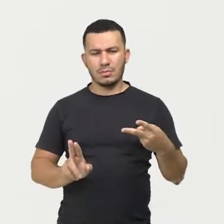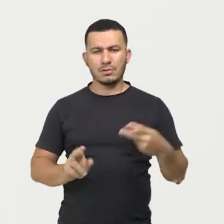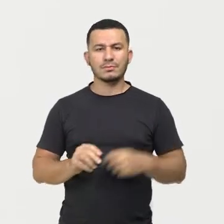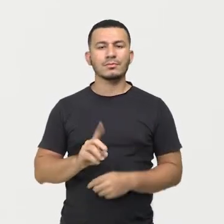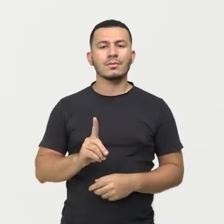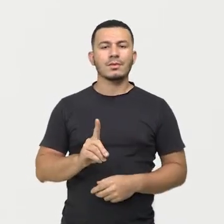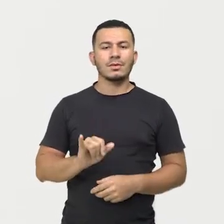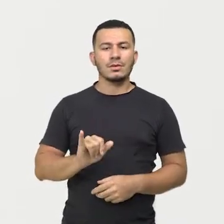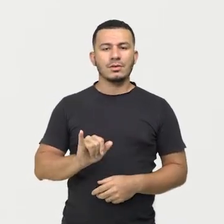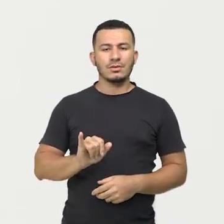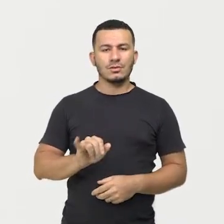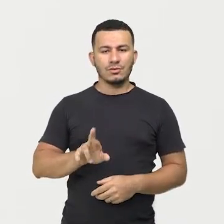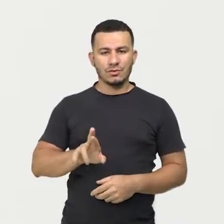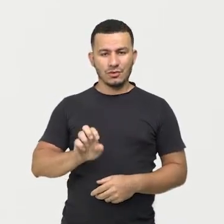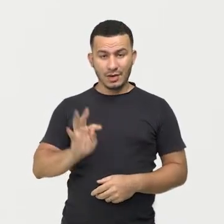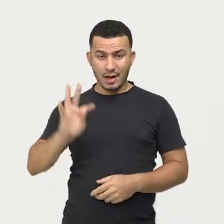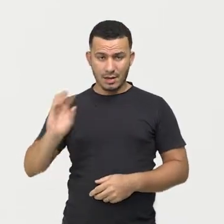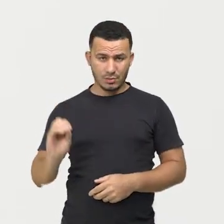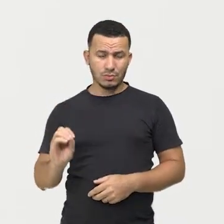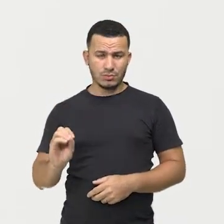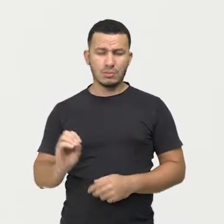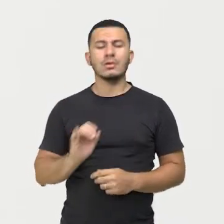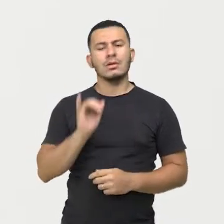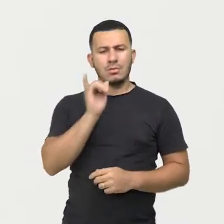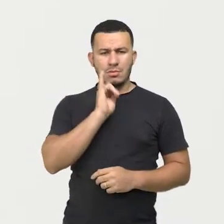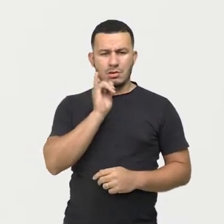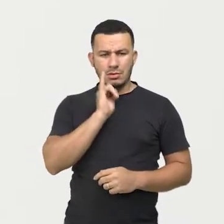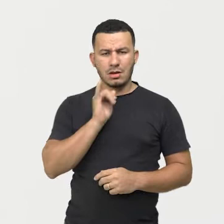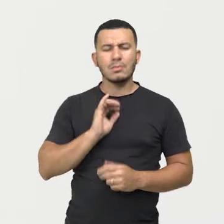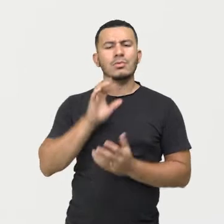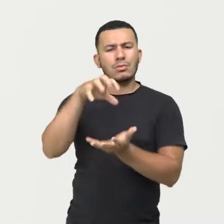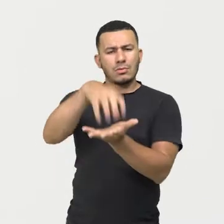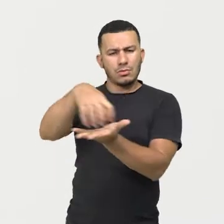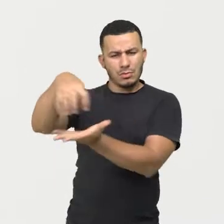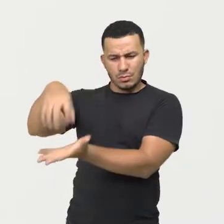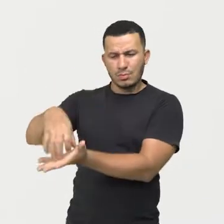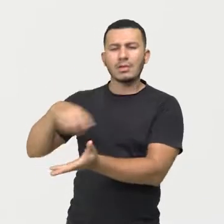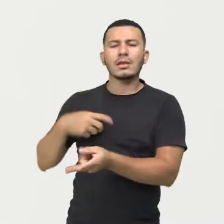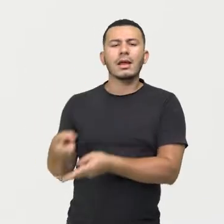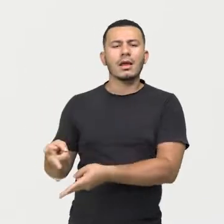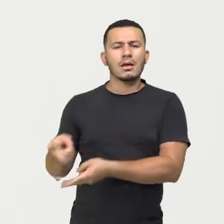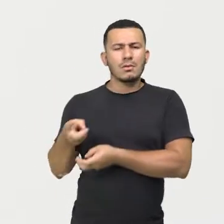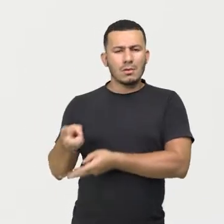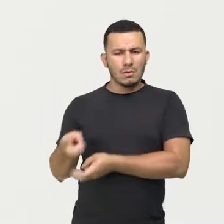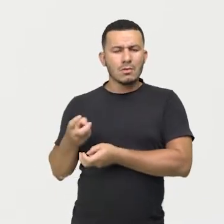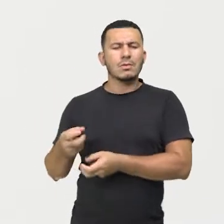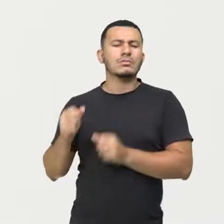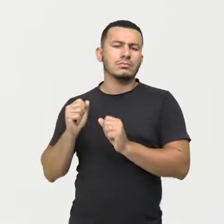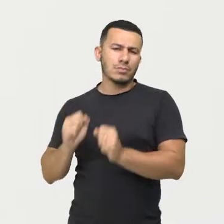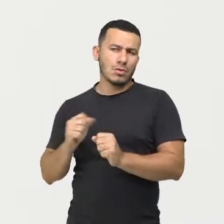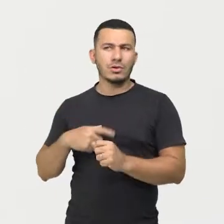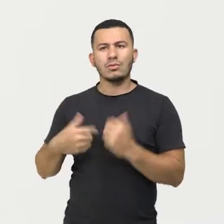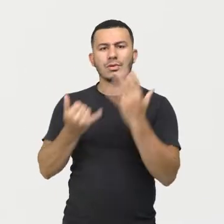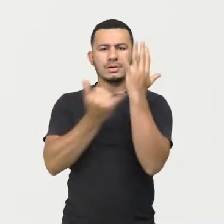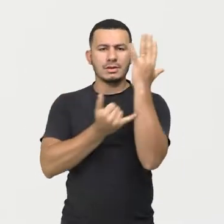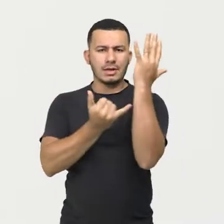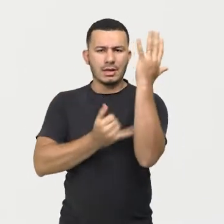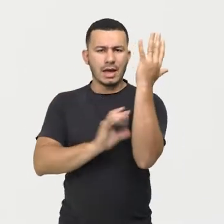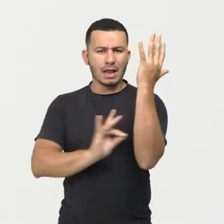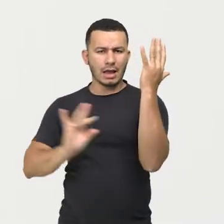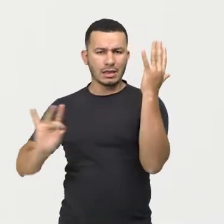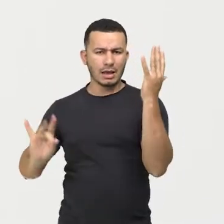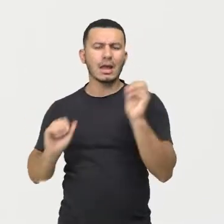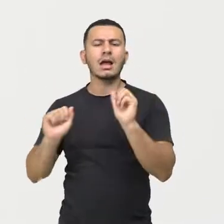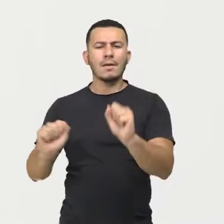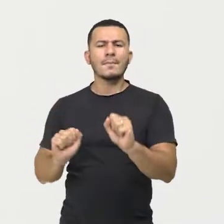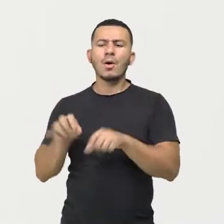direto. Por exemplo, lá as unidades extrativistas. Então, eu posso, como seringueiro, ir lá e extrair